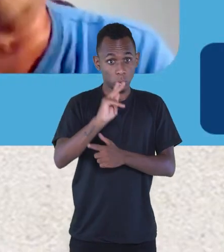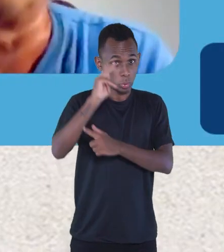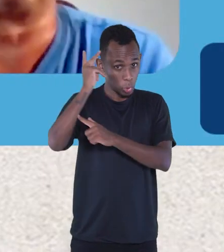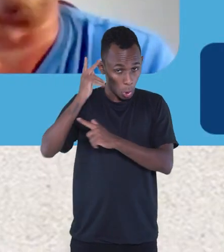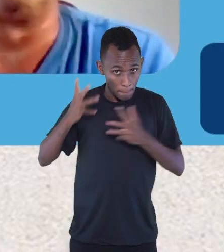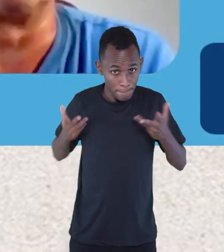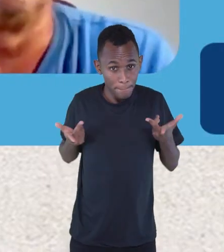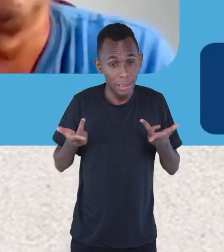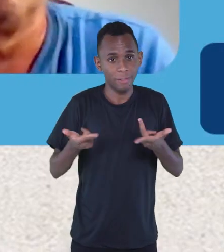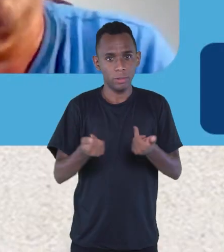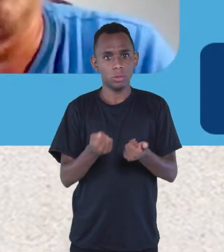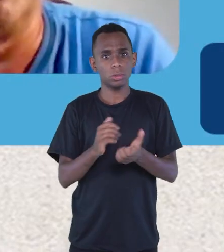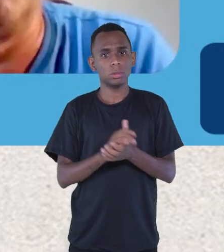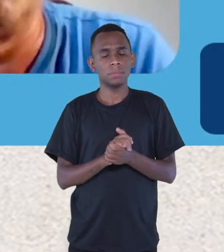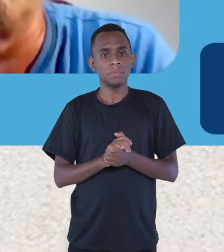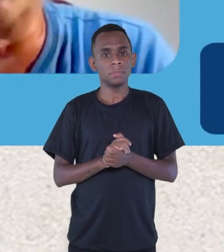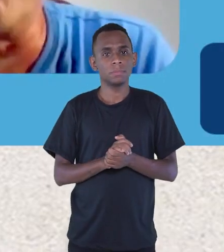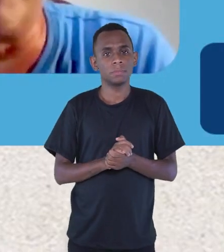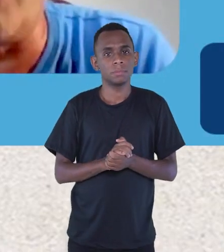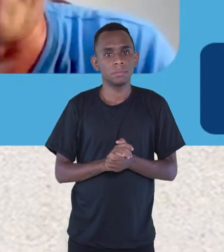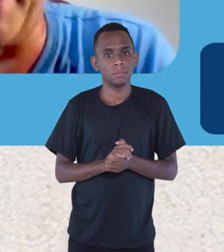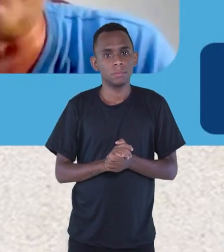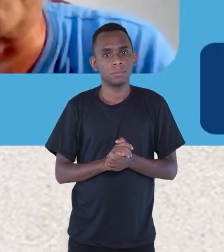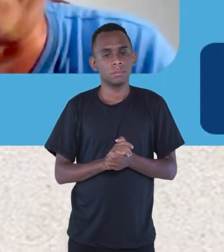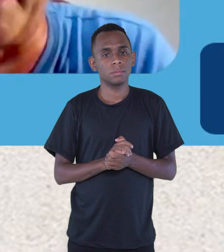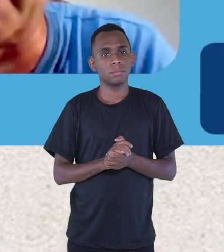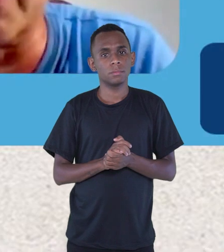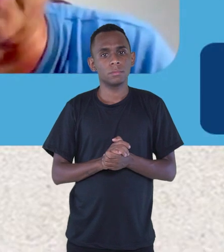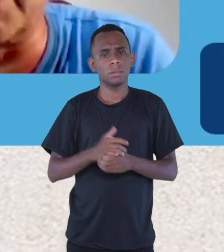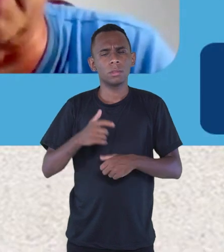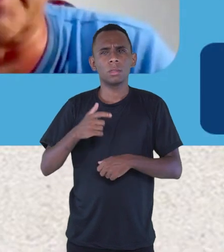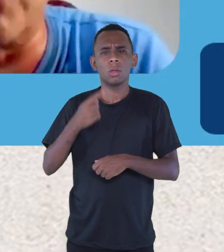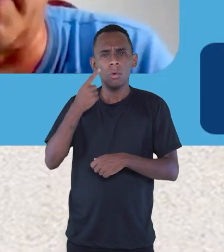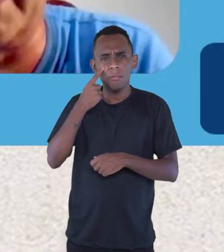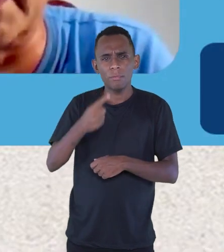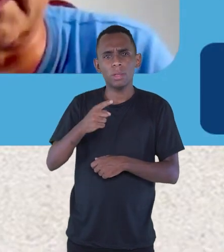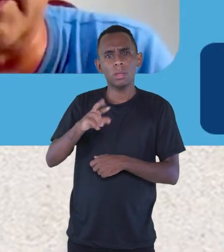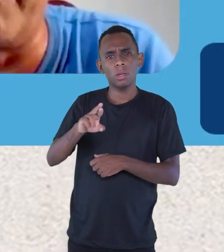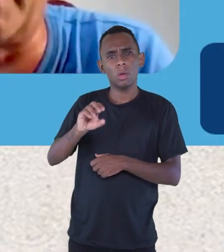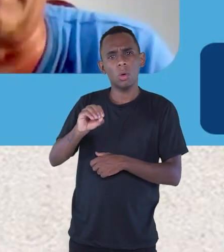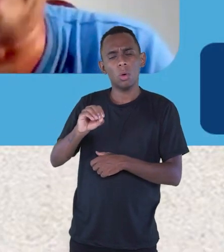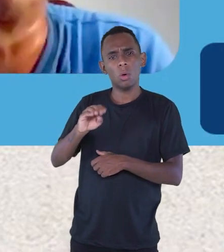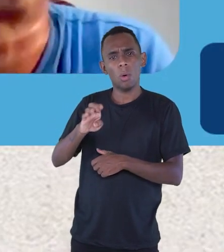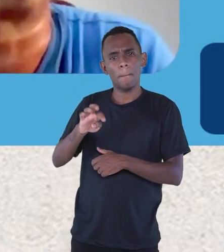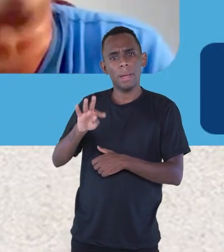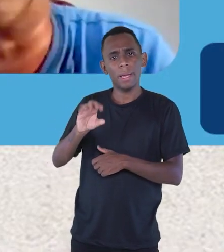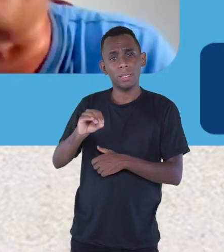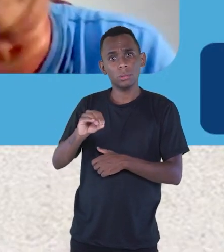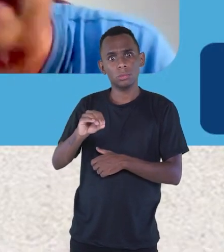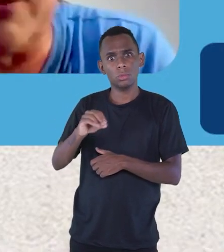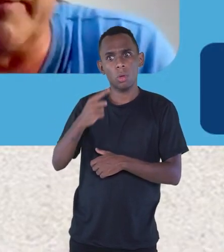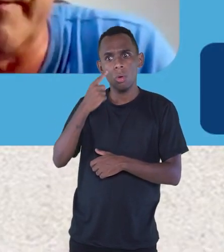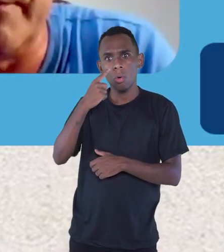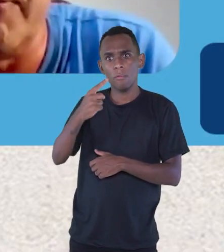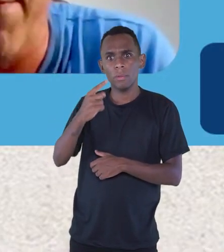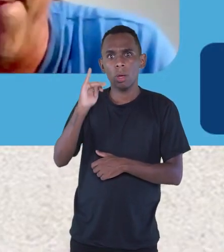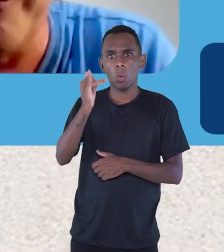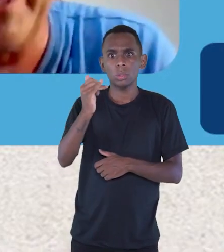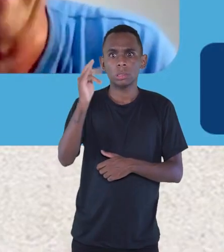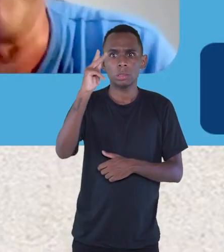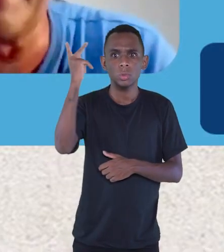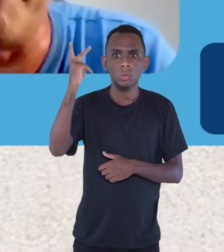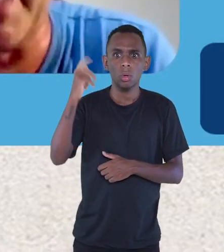bom contador de histórias, quando eu vi Roberto de Freitas contando histórias, eu fiquei arrebatado.